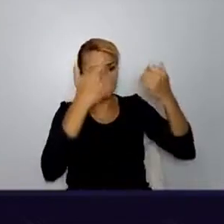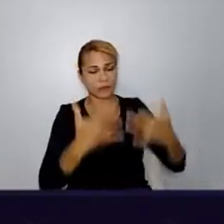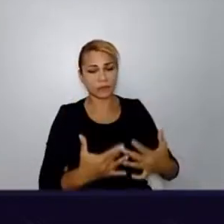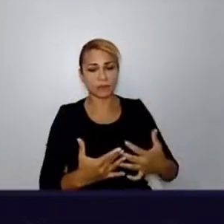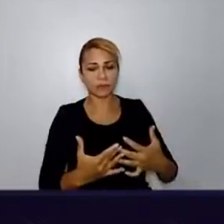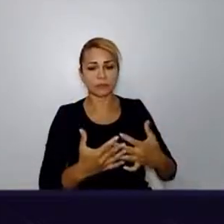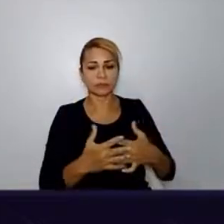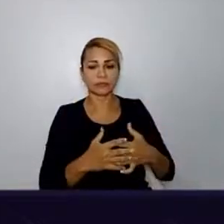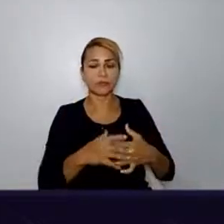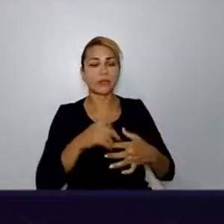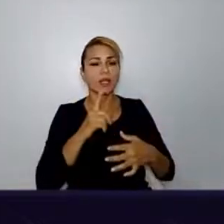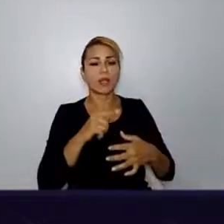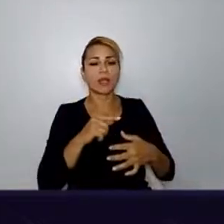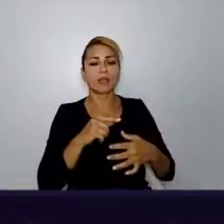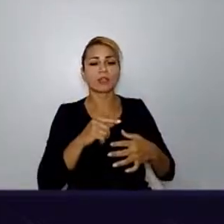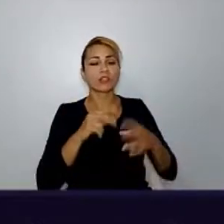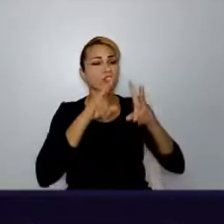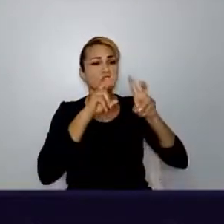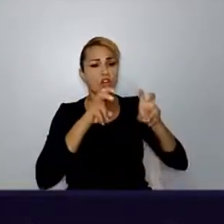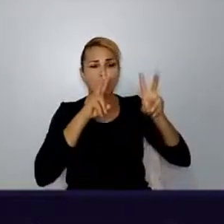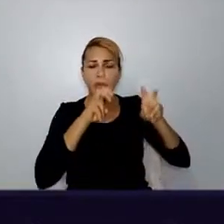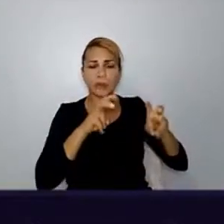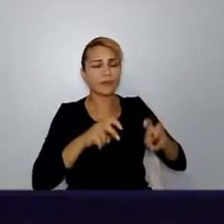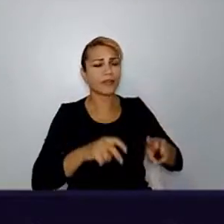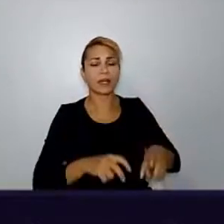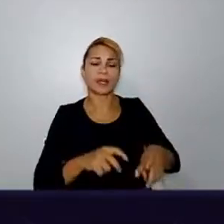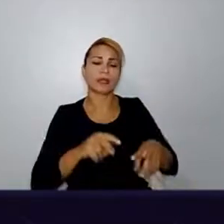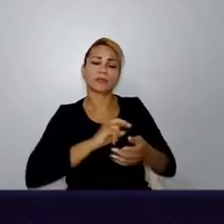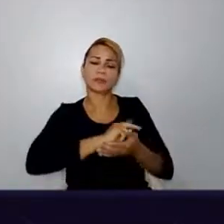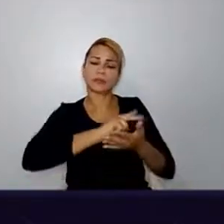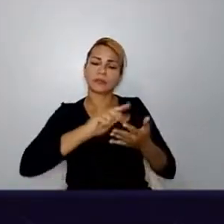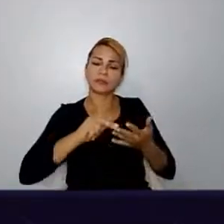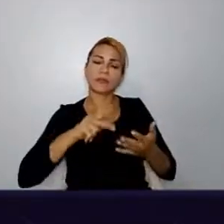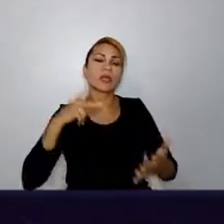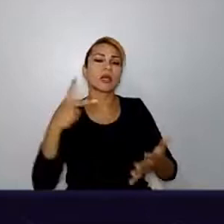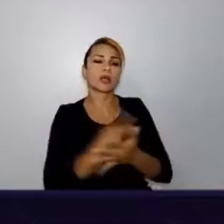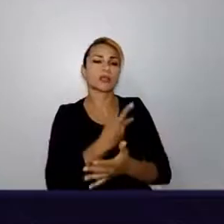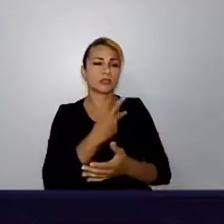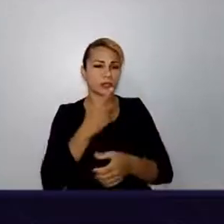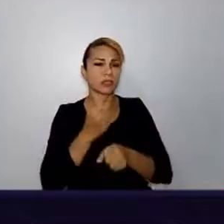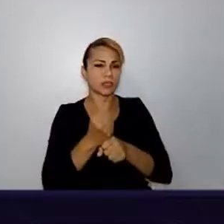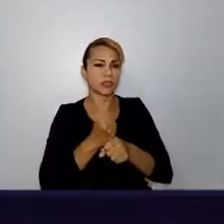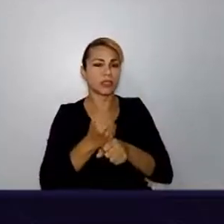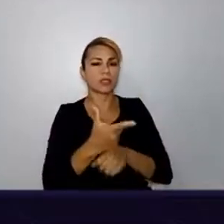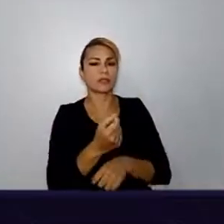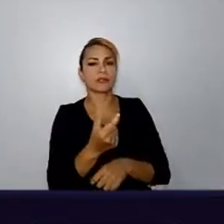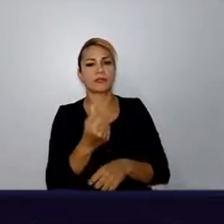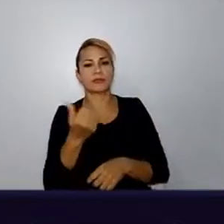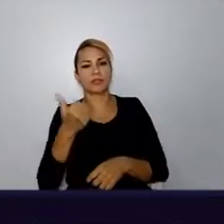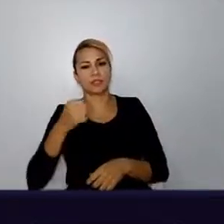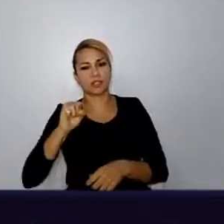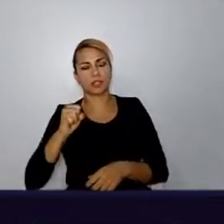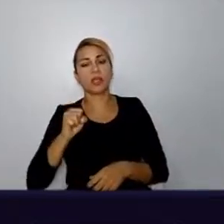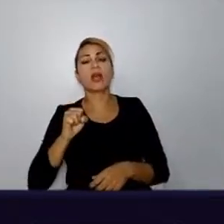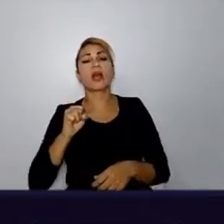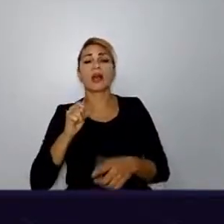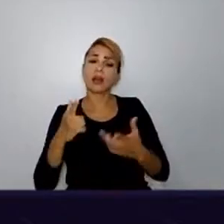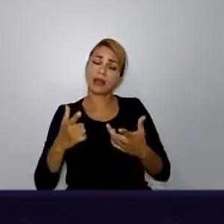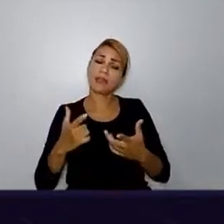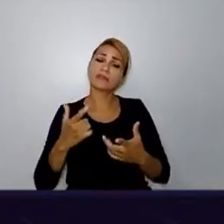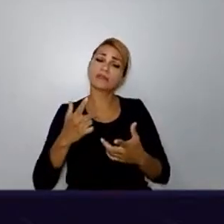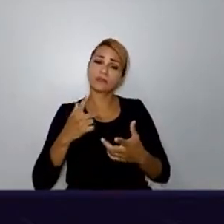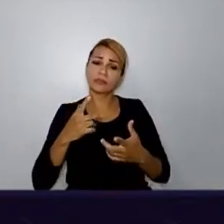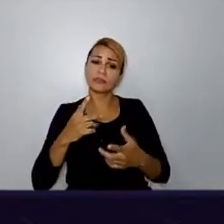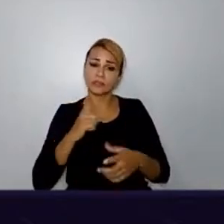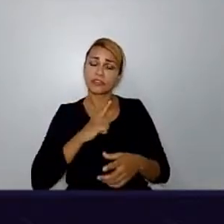sobre as contradições, sobre tudo, né? Que tinha acontecido naquele ano. E, tipo, quando eu tive a oportunidade de conversar com ele, eu